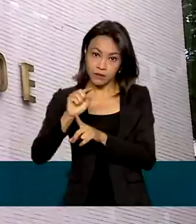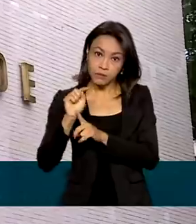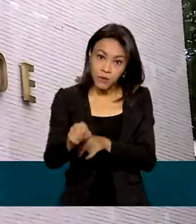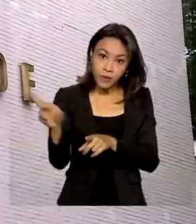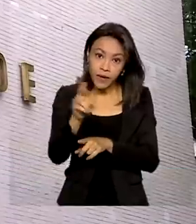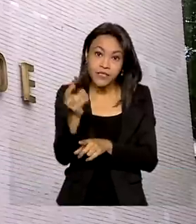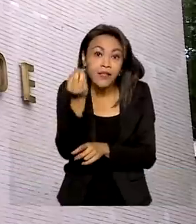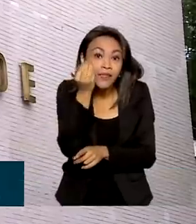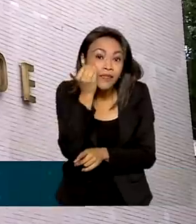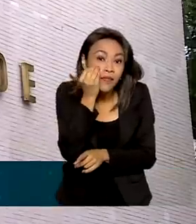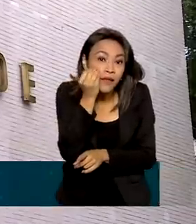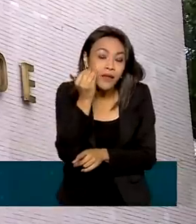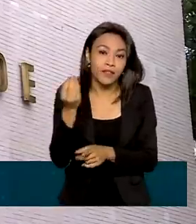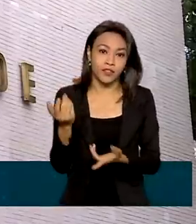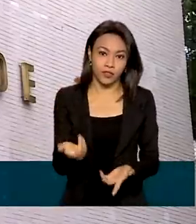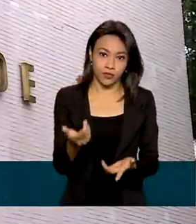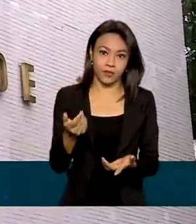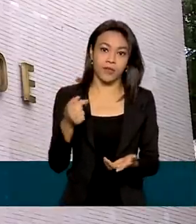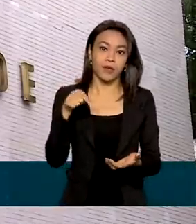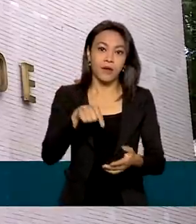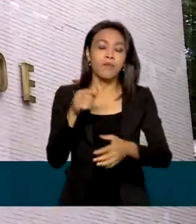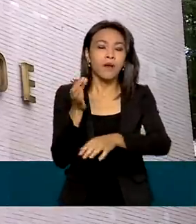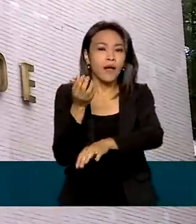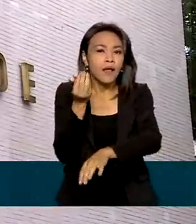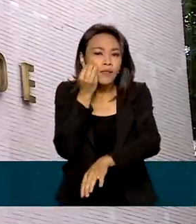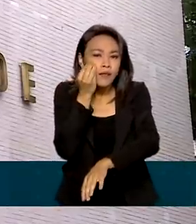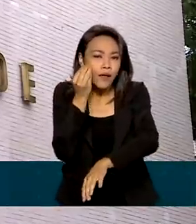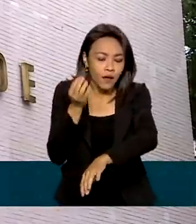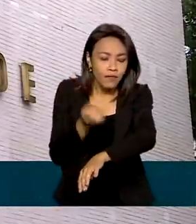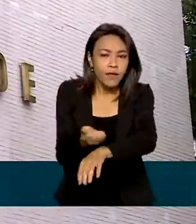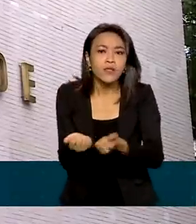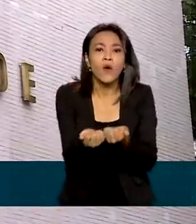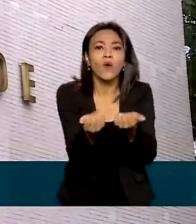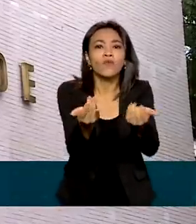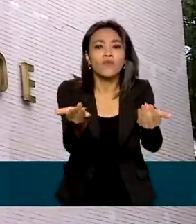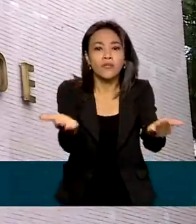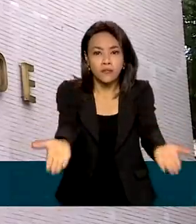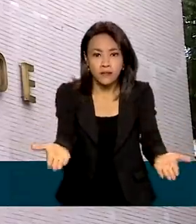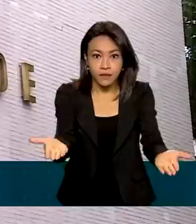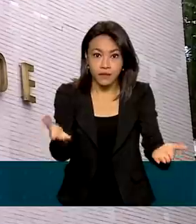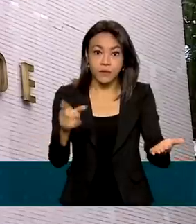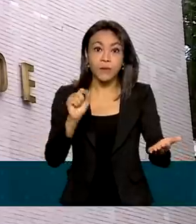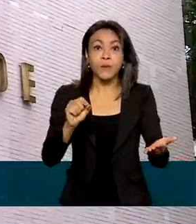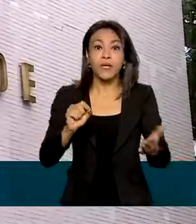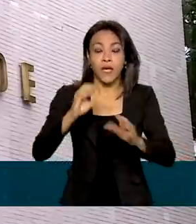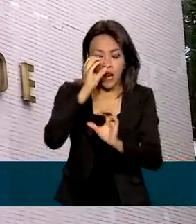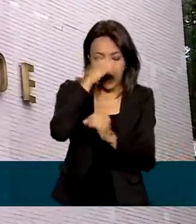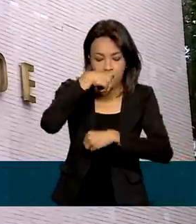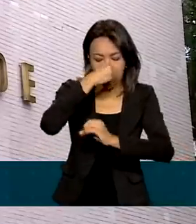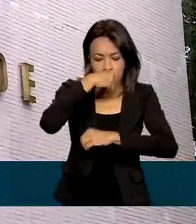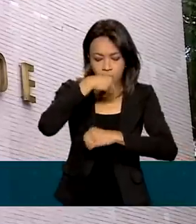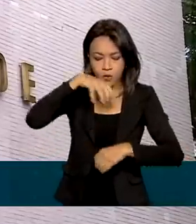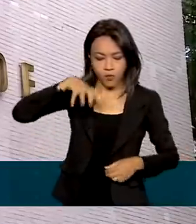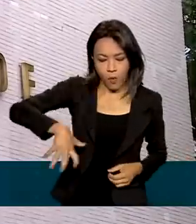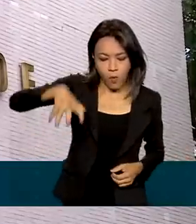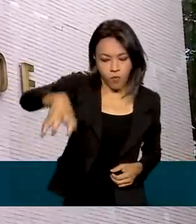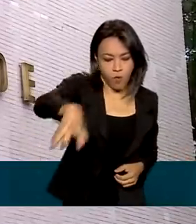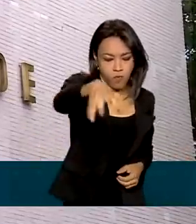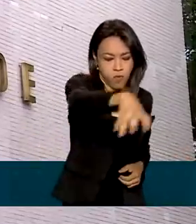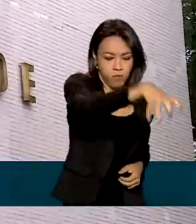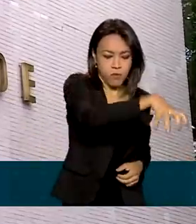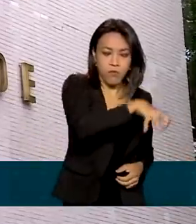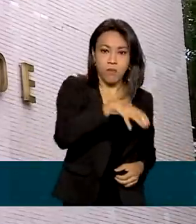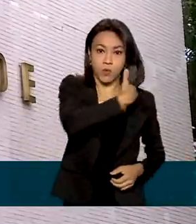testes. Os do tipo de biologia molecular devem ser ofertados nos LACENS, Laboratórios Centrais de Saúde Pública,